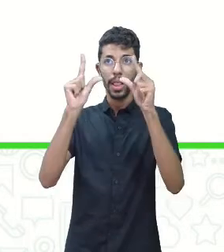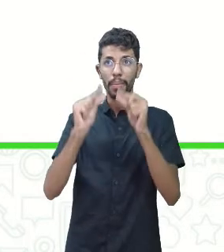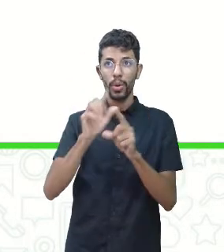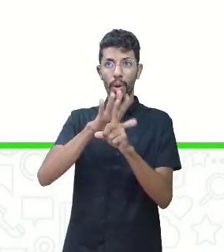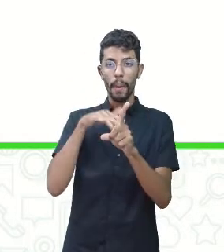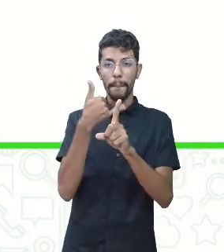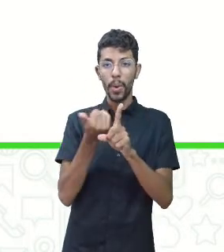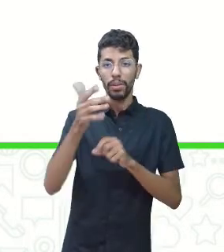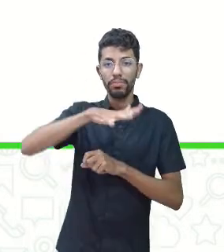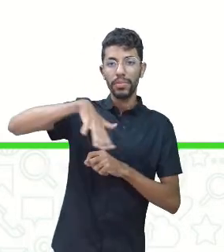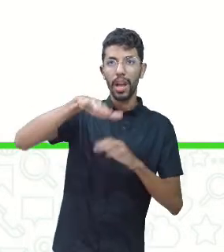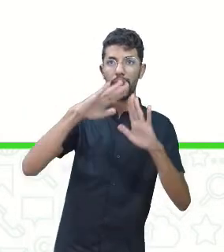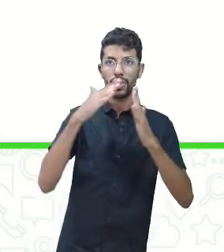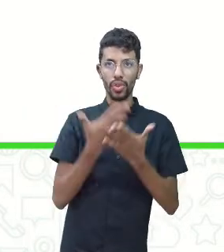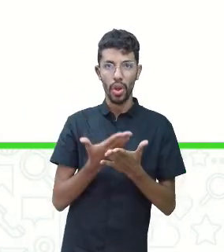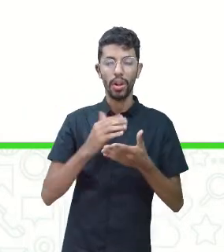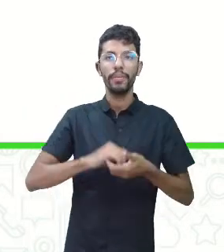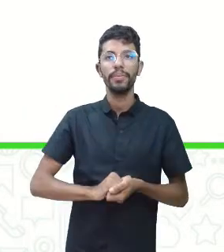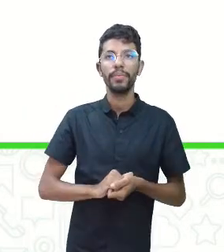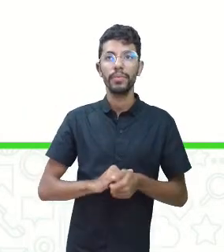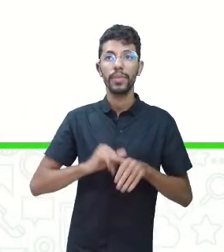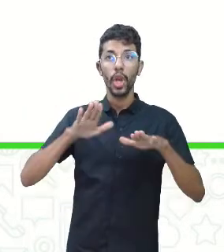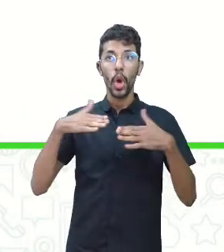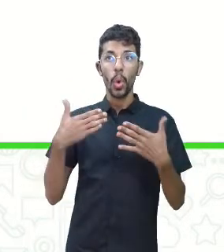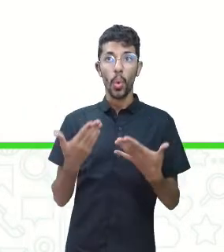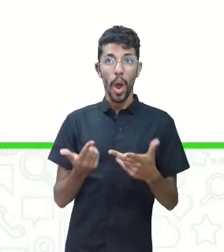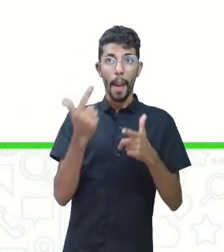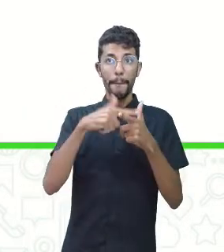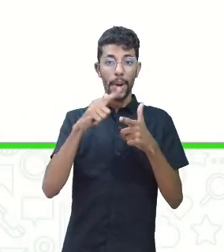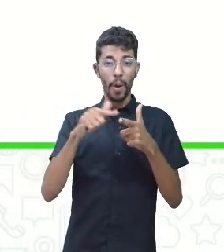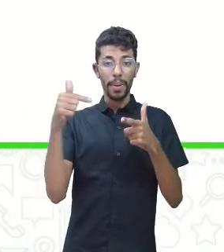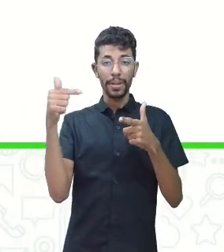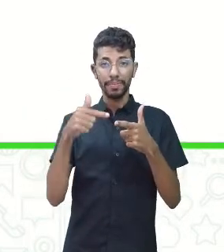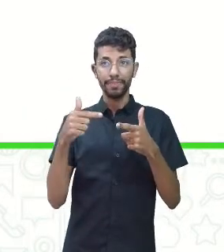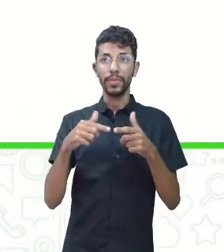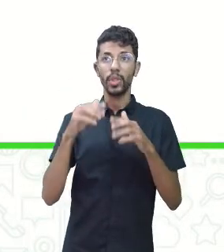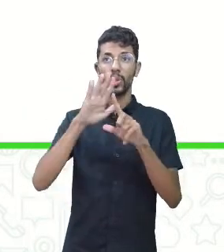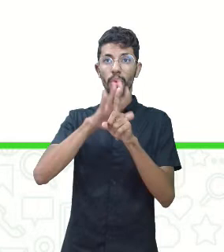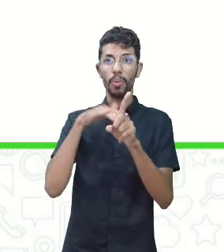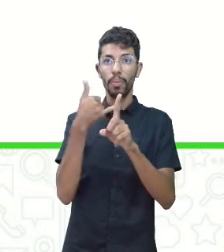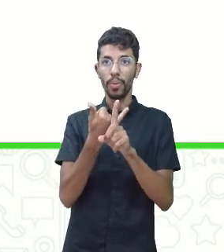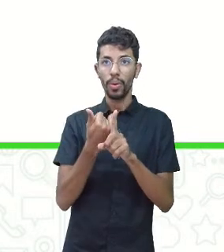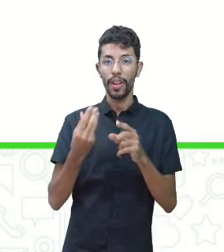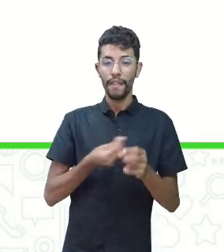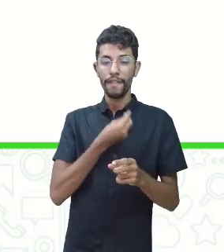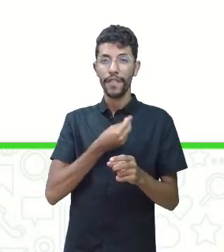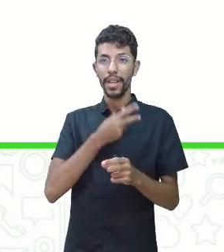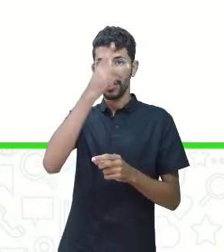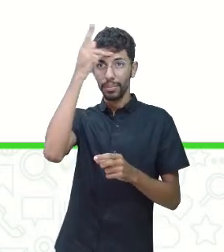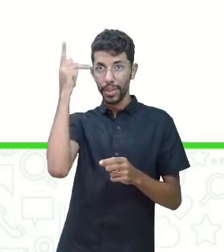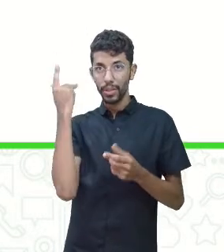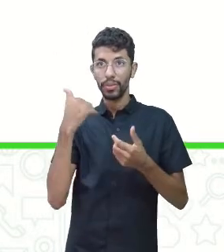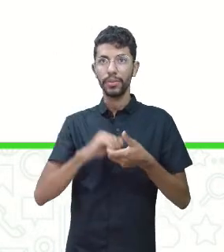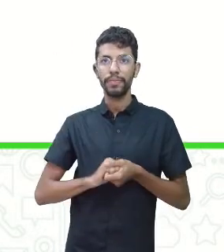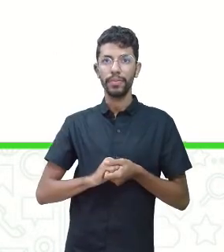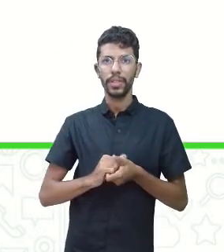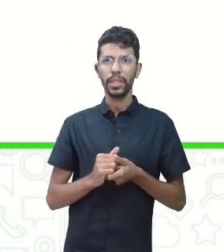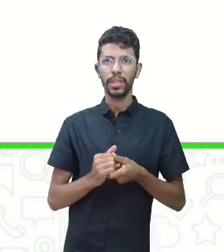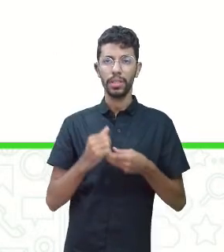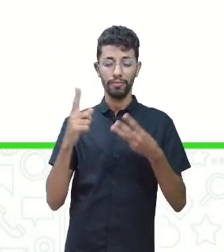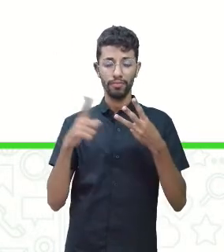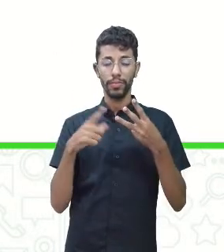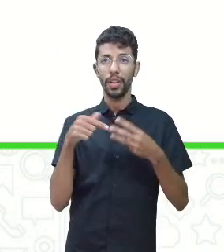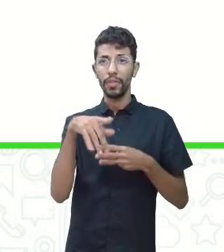bullying no ambiente escolar? Quais as consequências do bullying na vida das vítimas? Você conhece